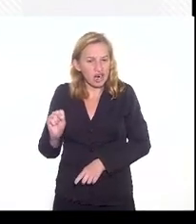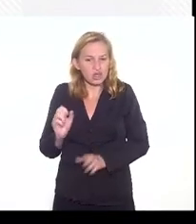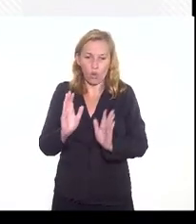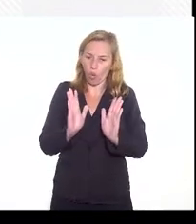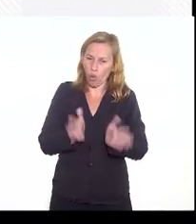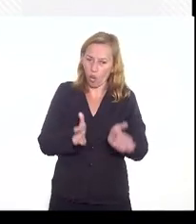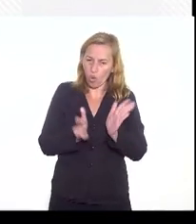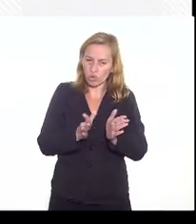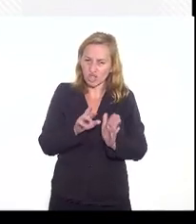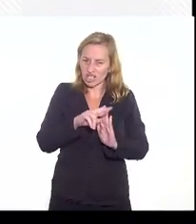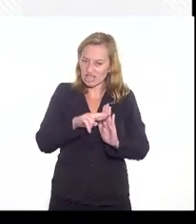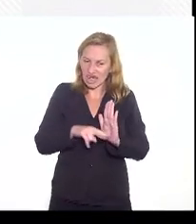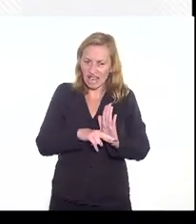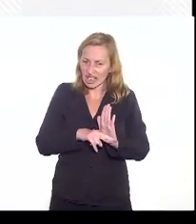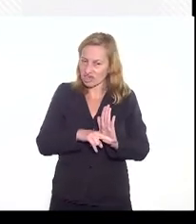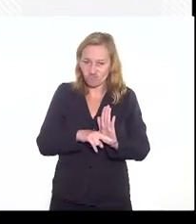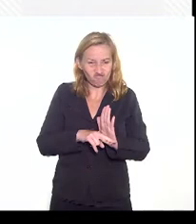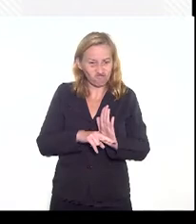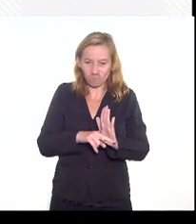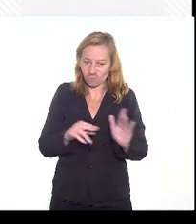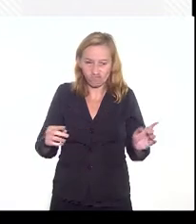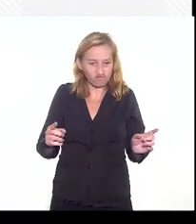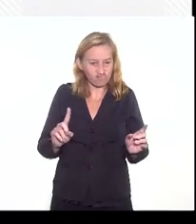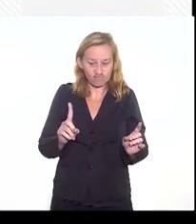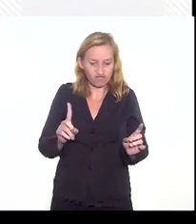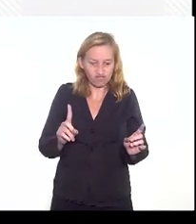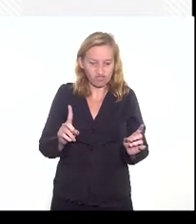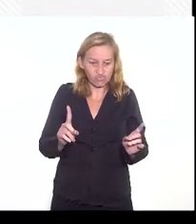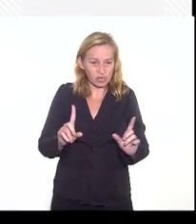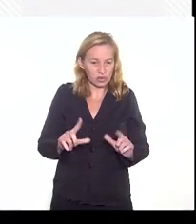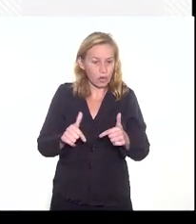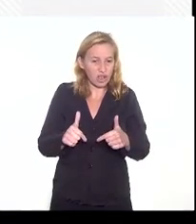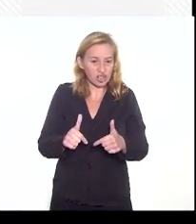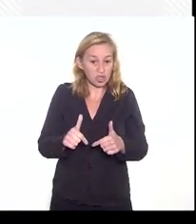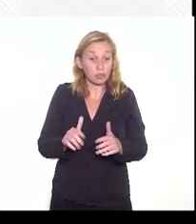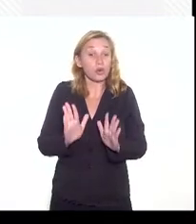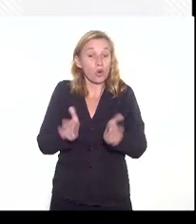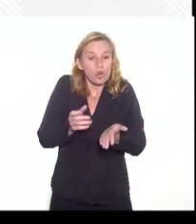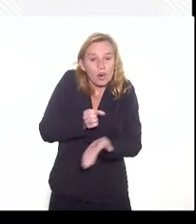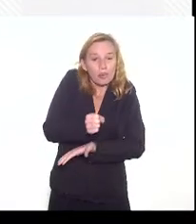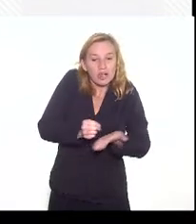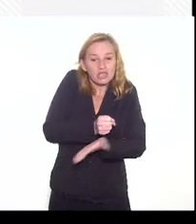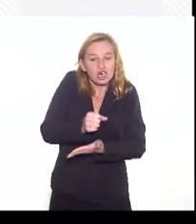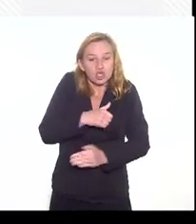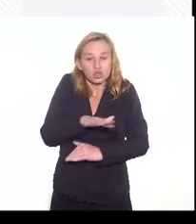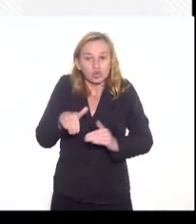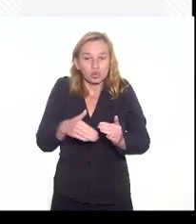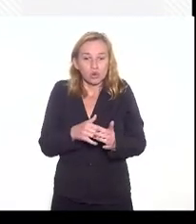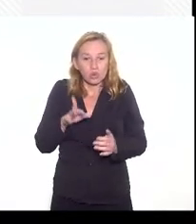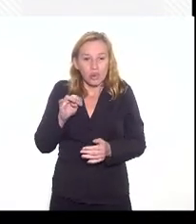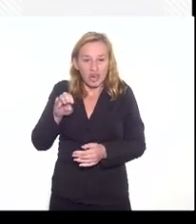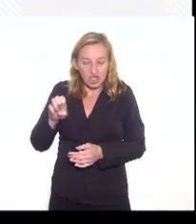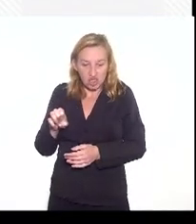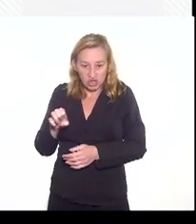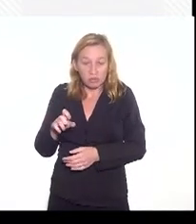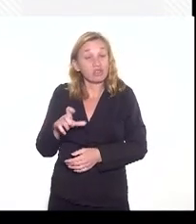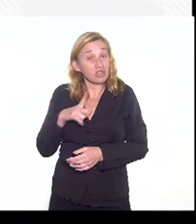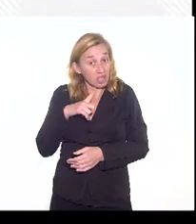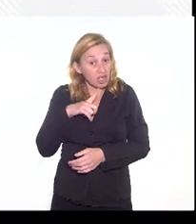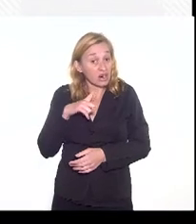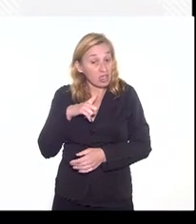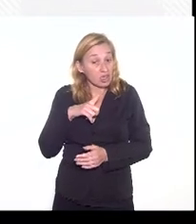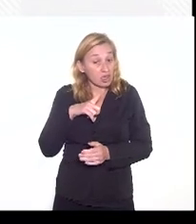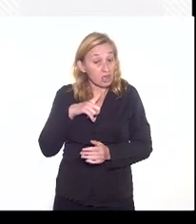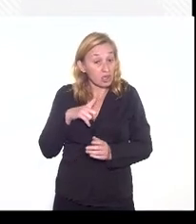essa regra não se aplica. Então, hoje, basicamente, todos os regimes que estão e têm sido assim,